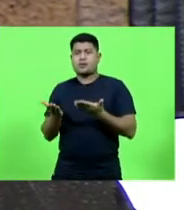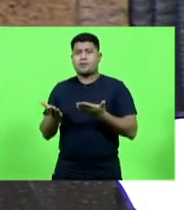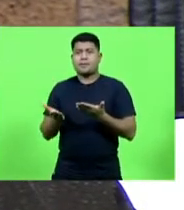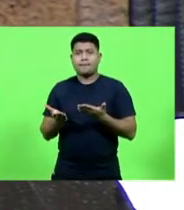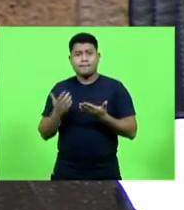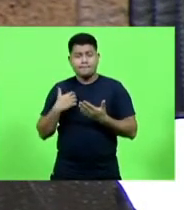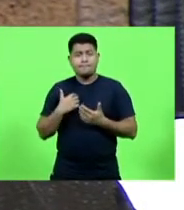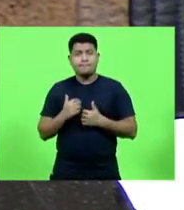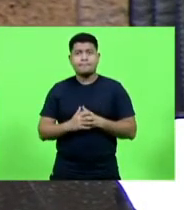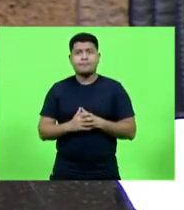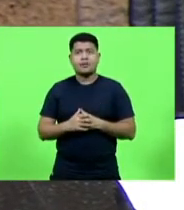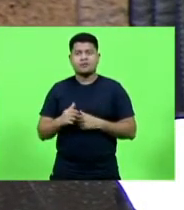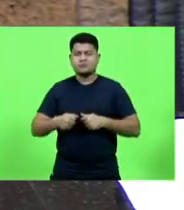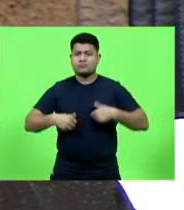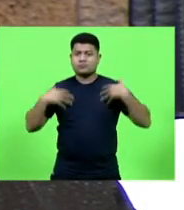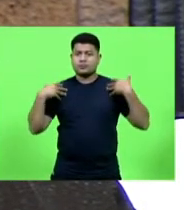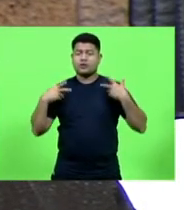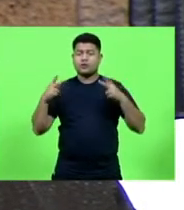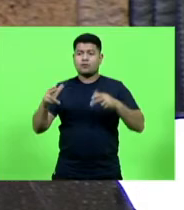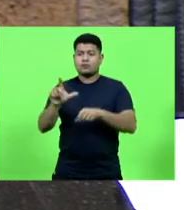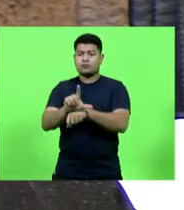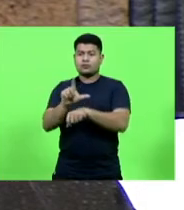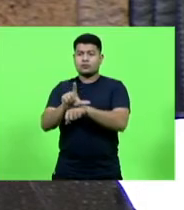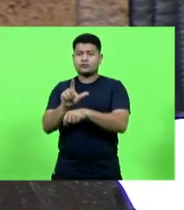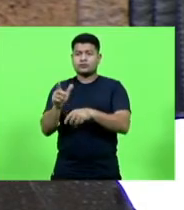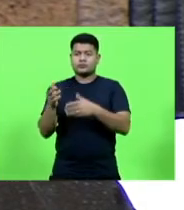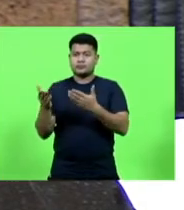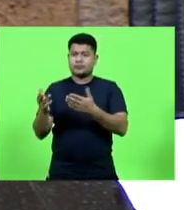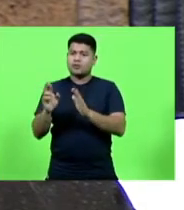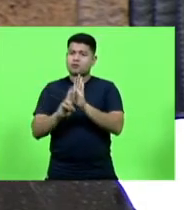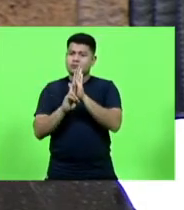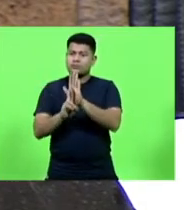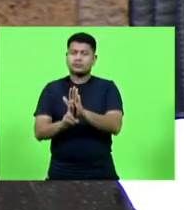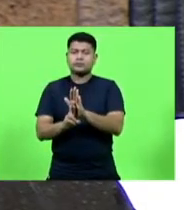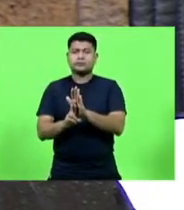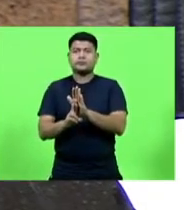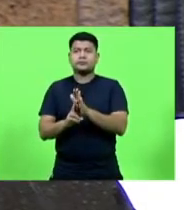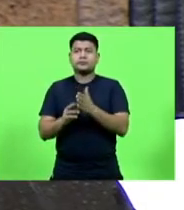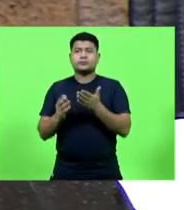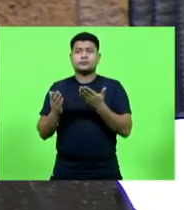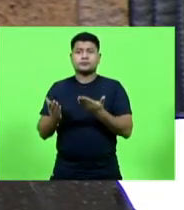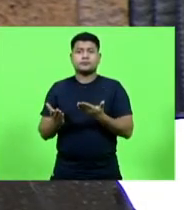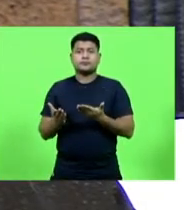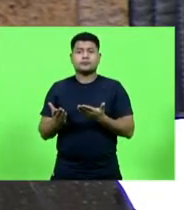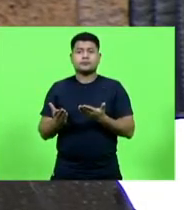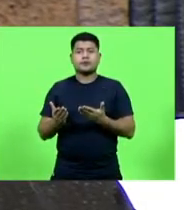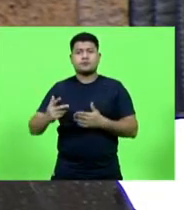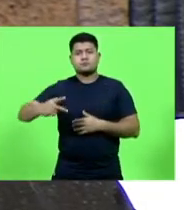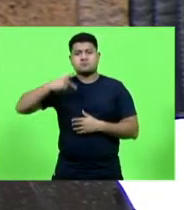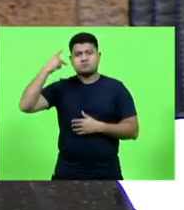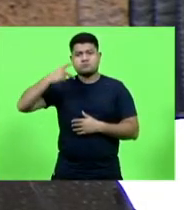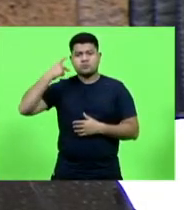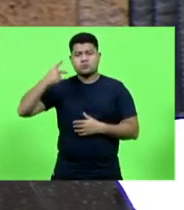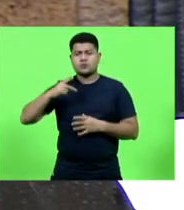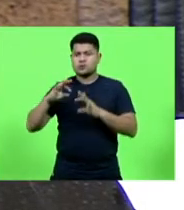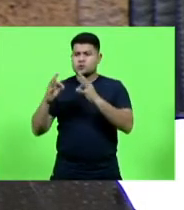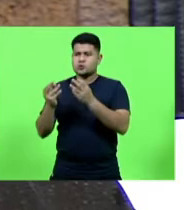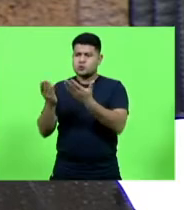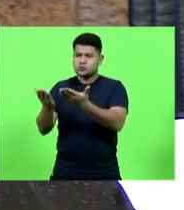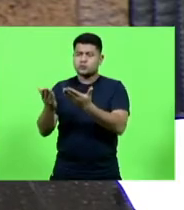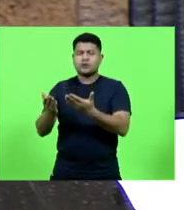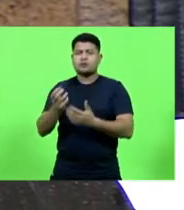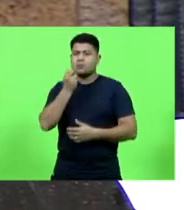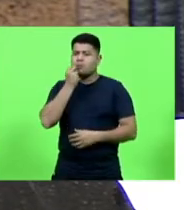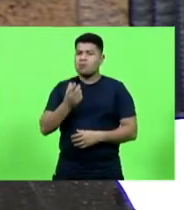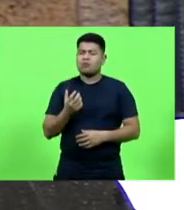tão orgulhoso quanto o povo de Lages, ter um representante, ter um representante parlamentar tão completo como o senhor, deve ser um